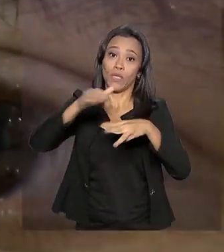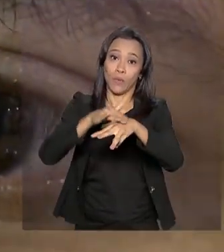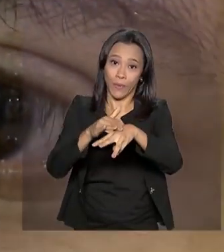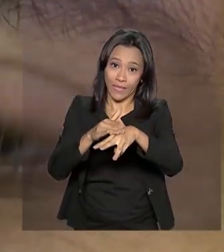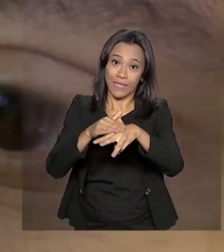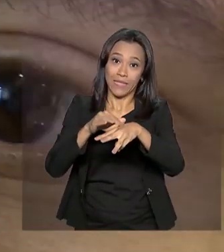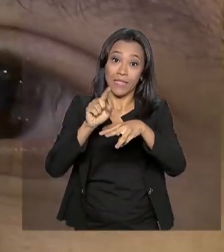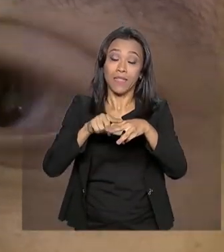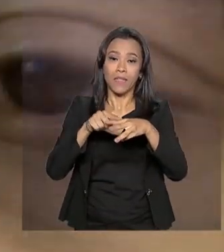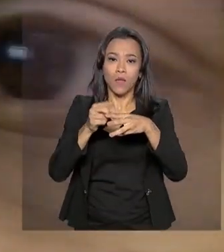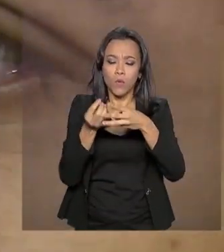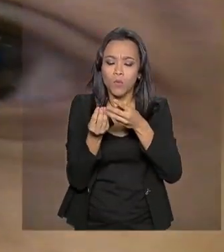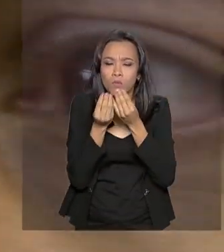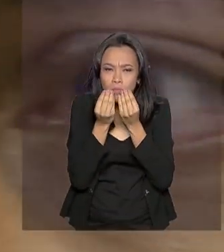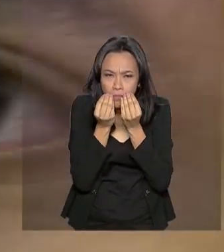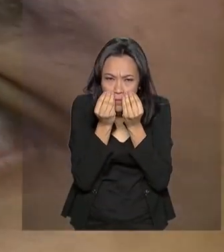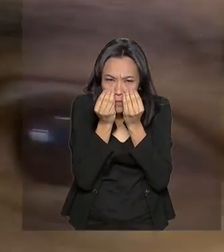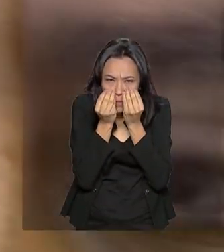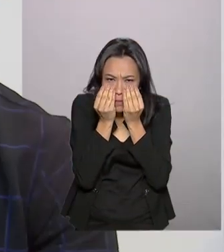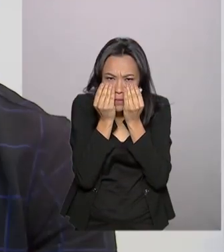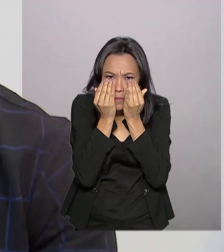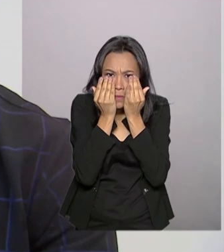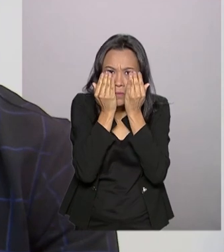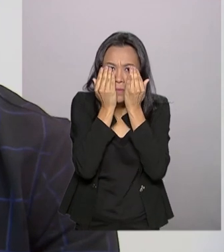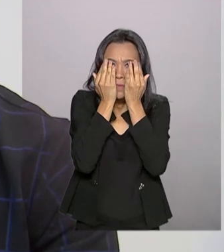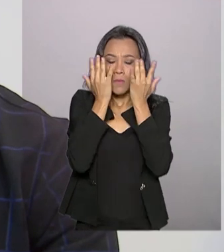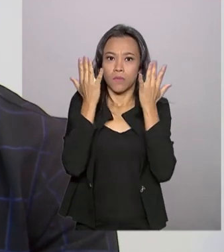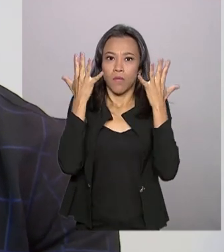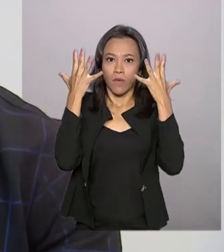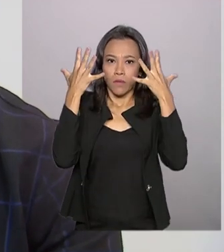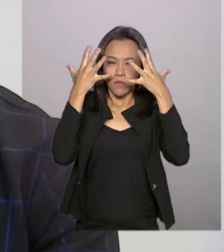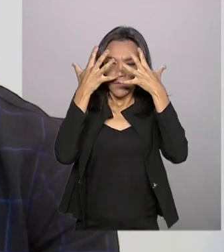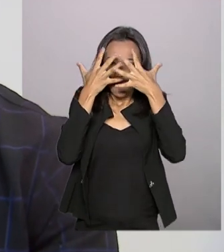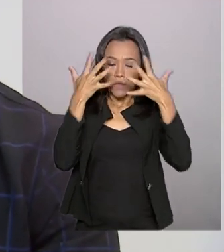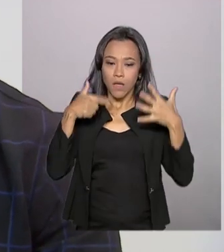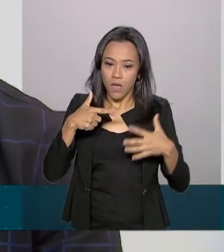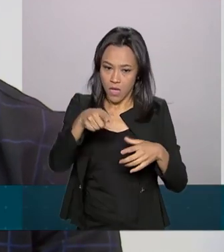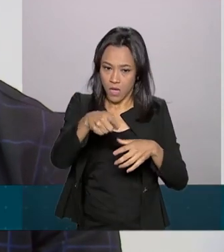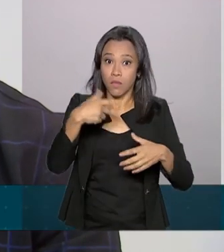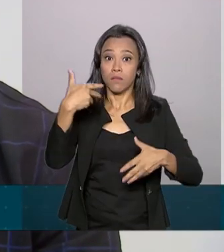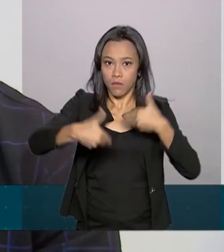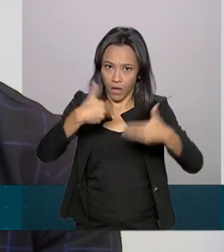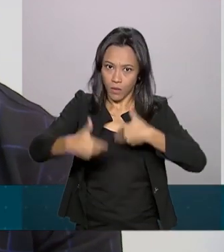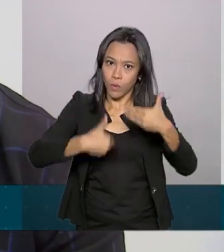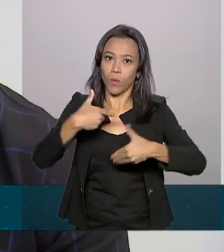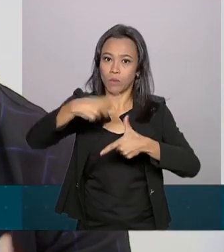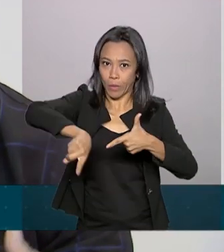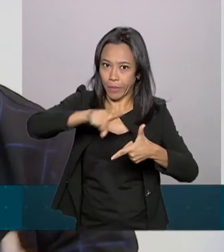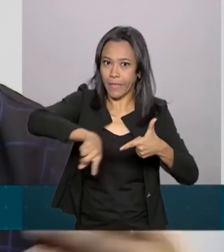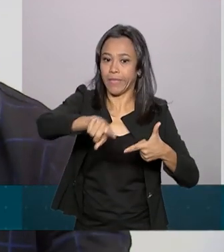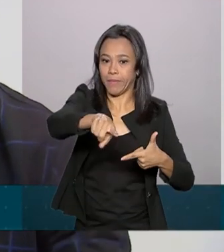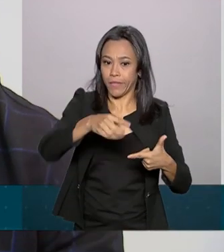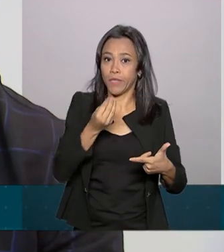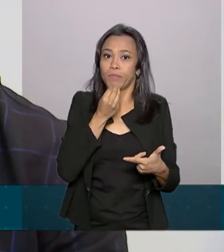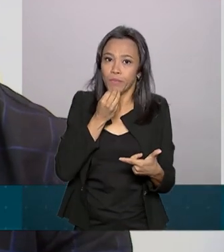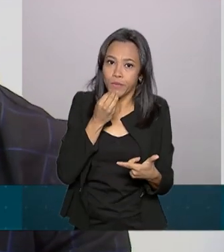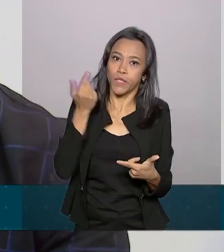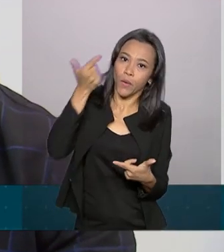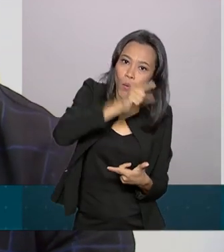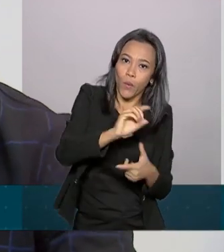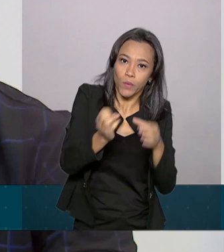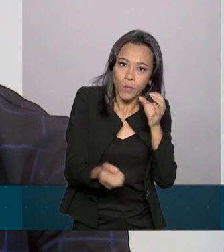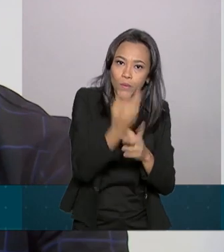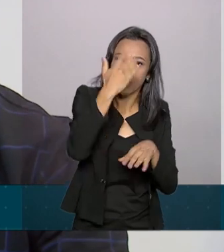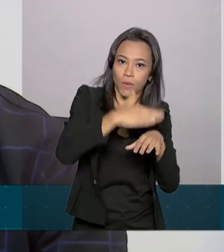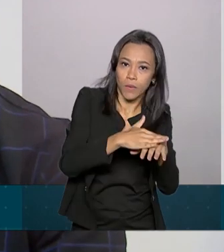crescimento de um tecido na frente da córnea. Foi um problema que eu tratei e que poderia causar outras doenças se eu não